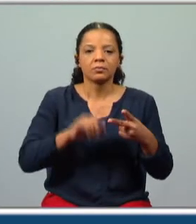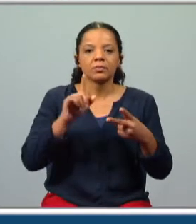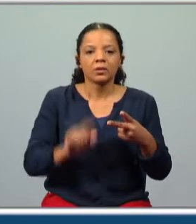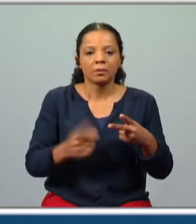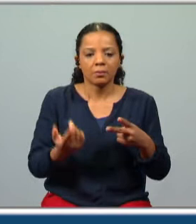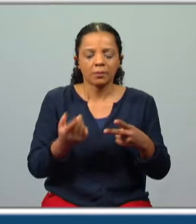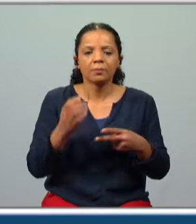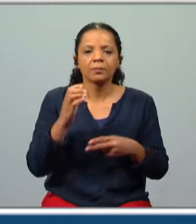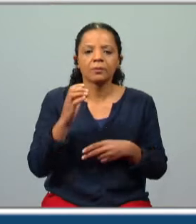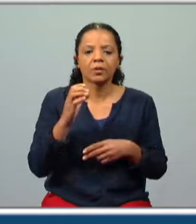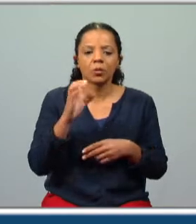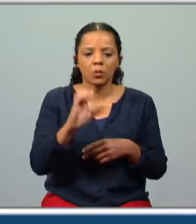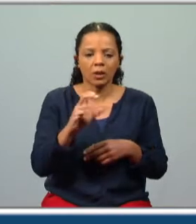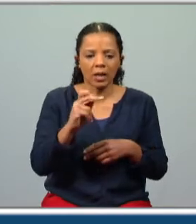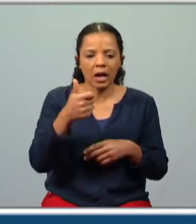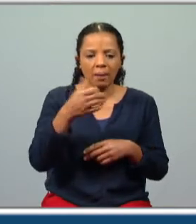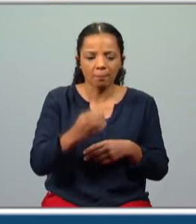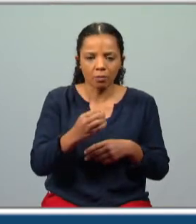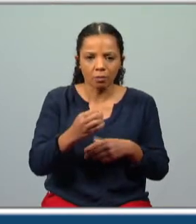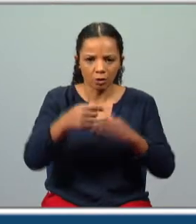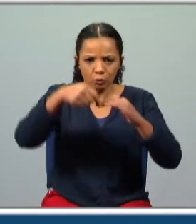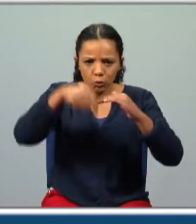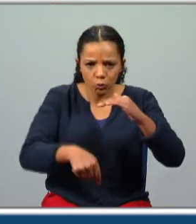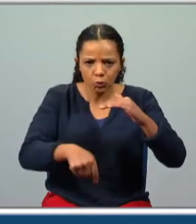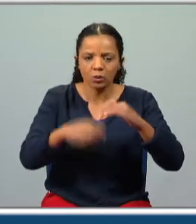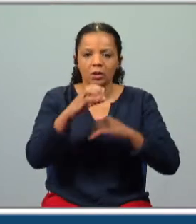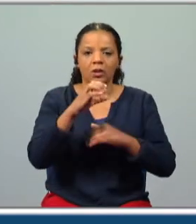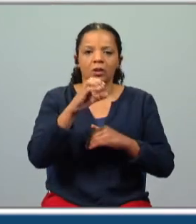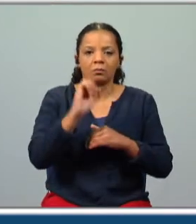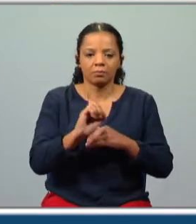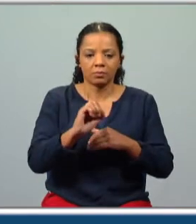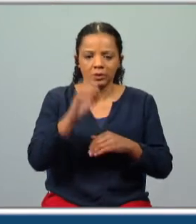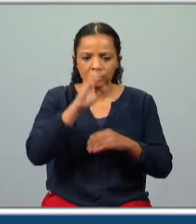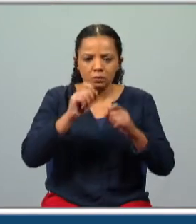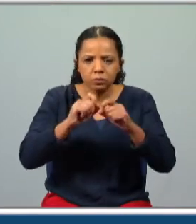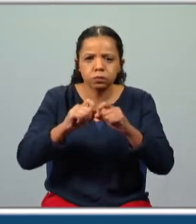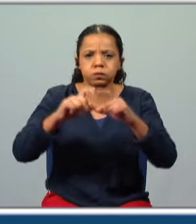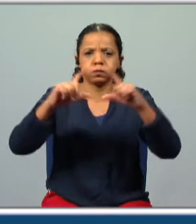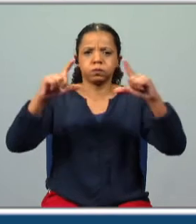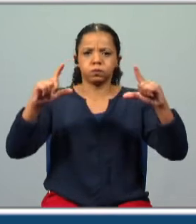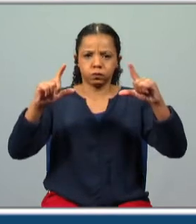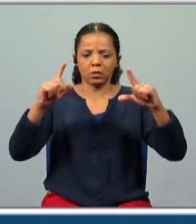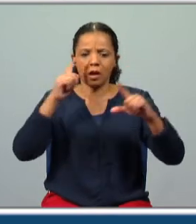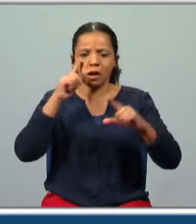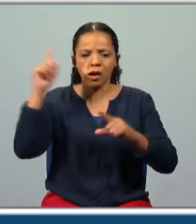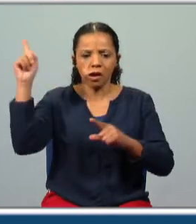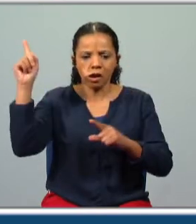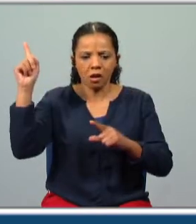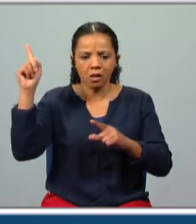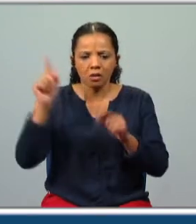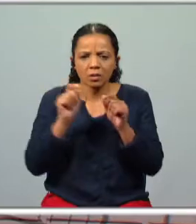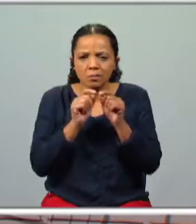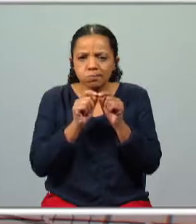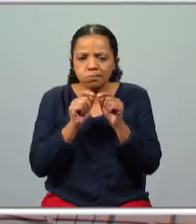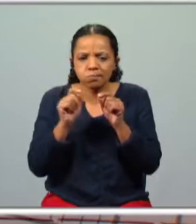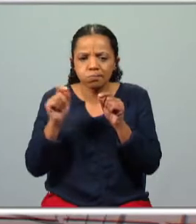Boa Esperança está ali, a sul. Se virmos a imagem aumentada, vemos este promontório que se estende